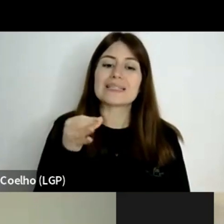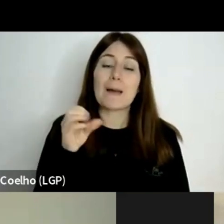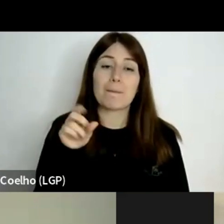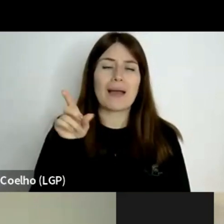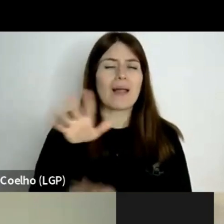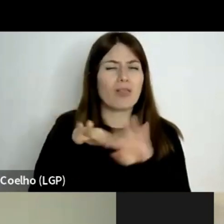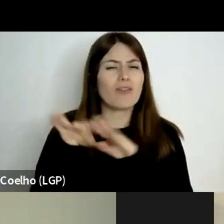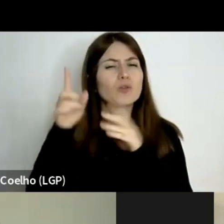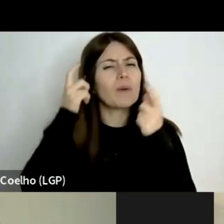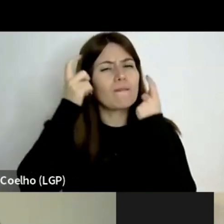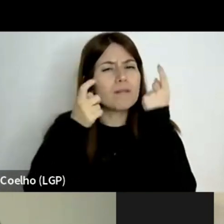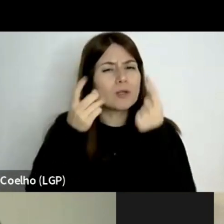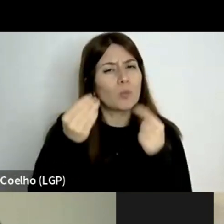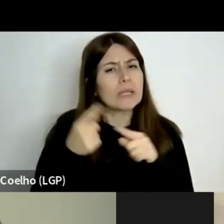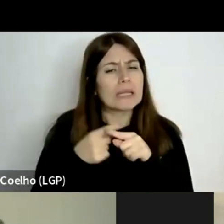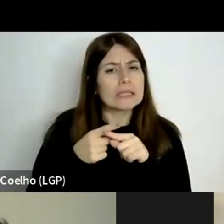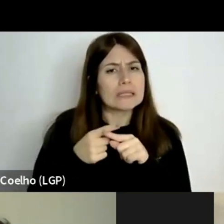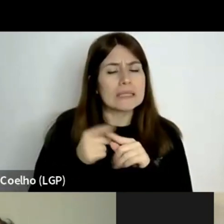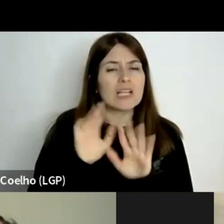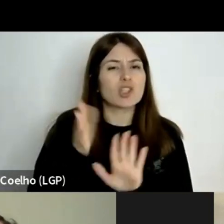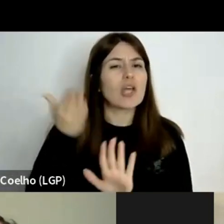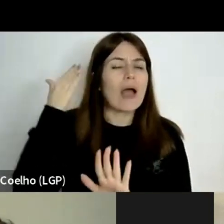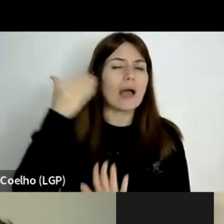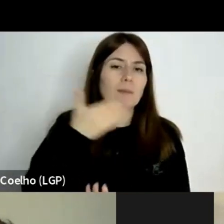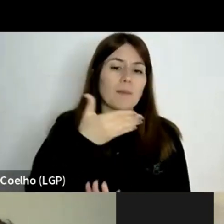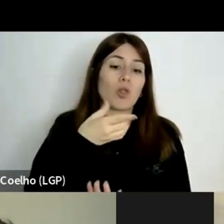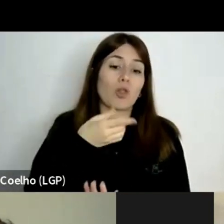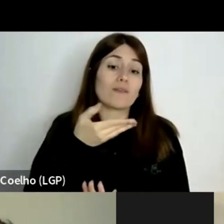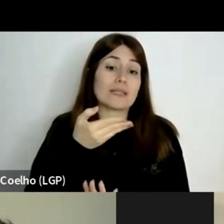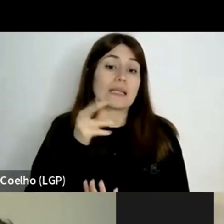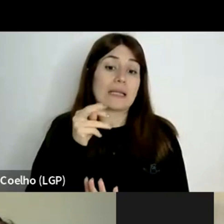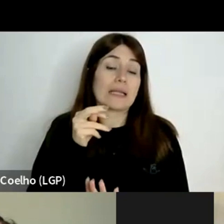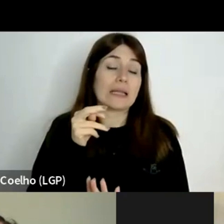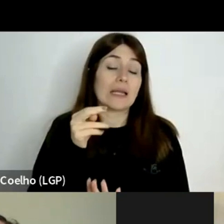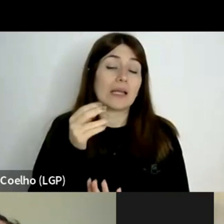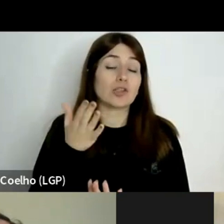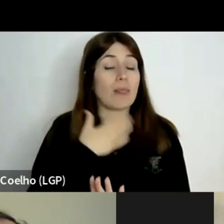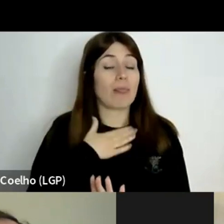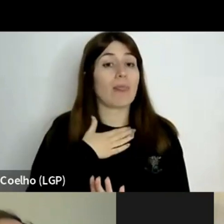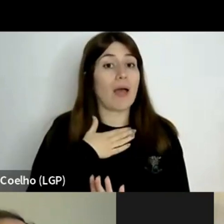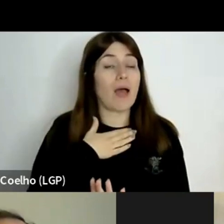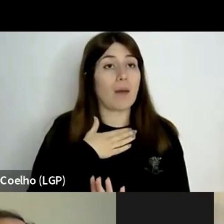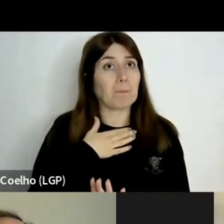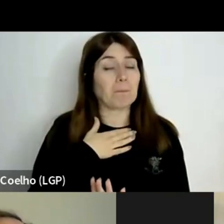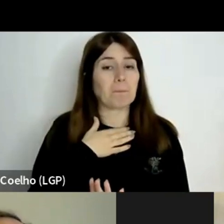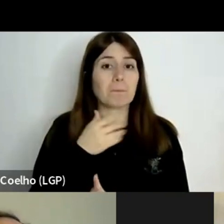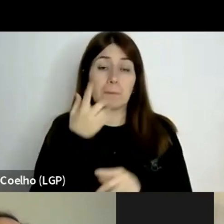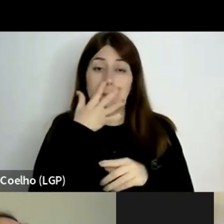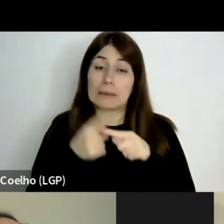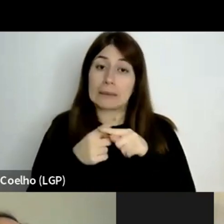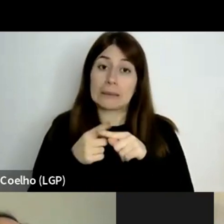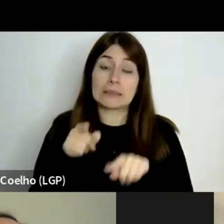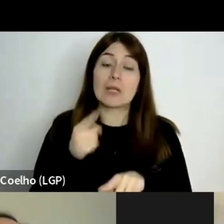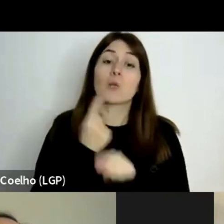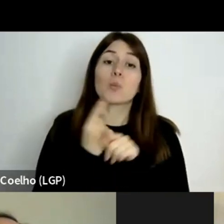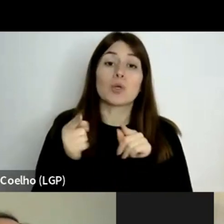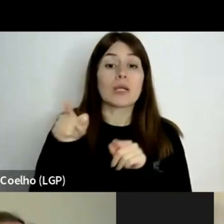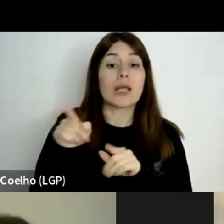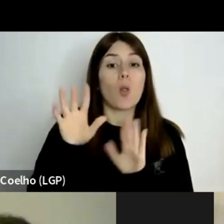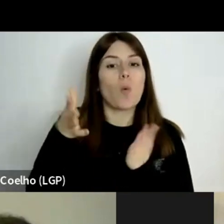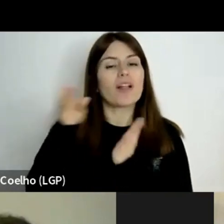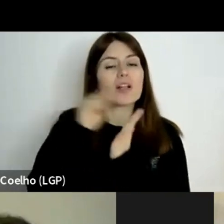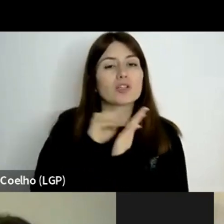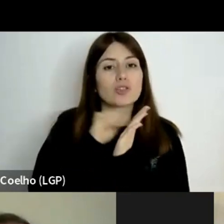63, foi uma das que me chamou a atenção, quando escrevia que,